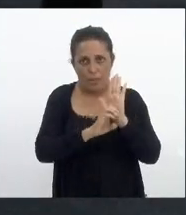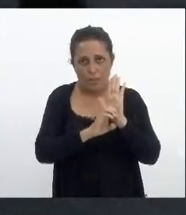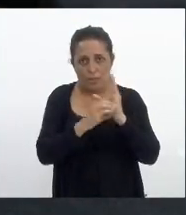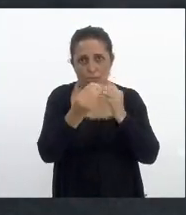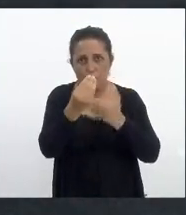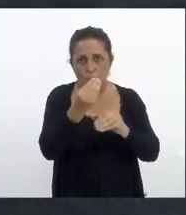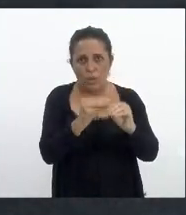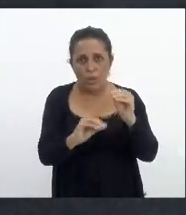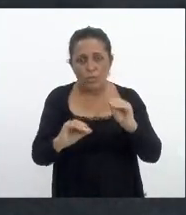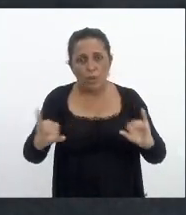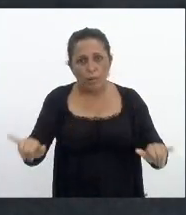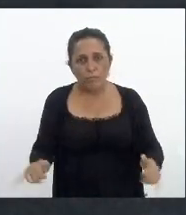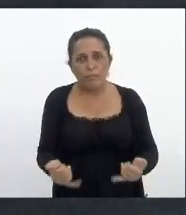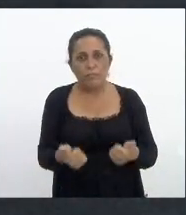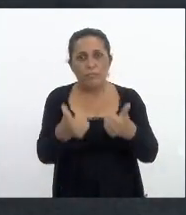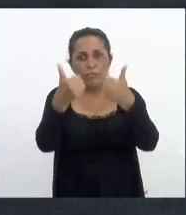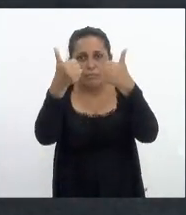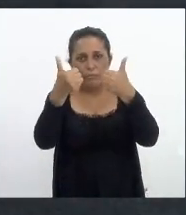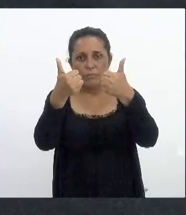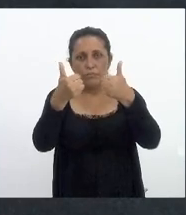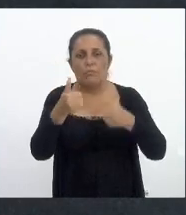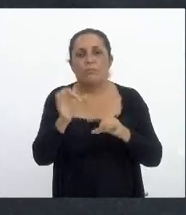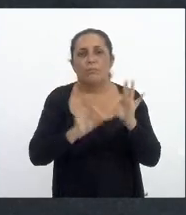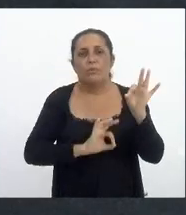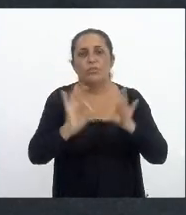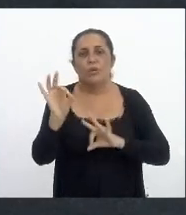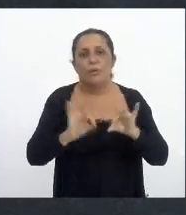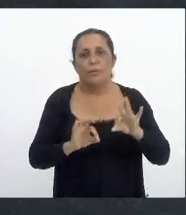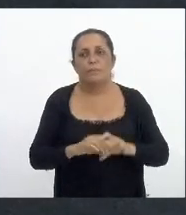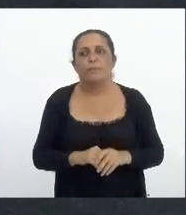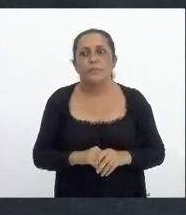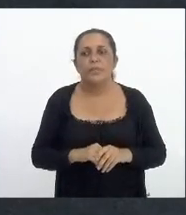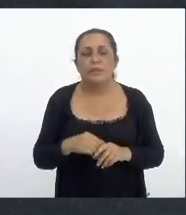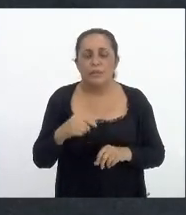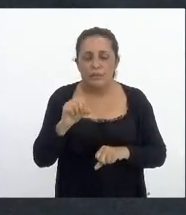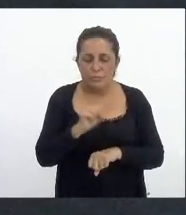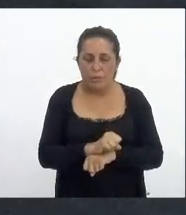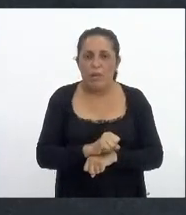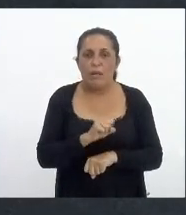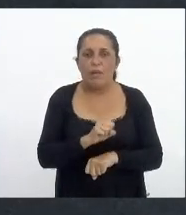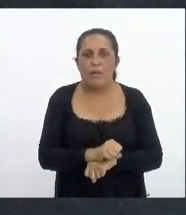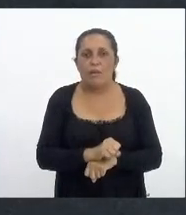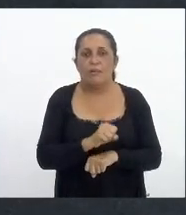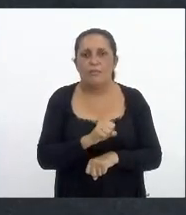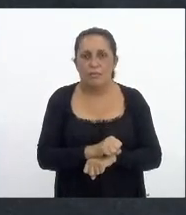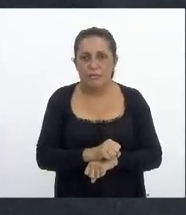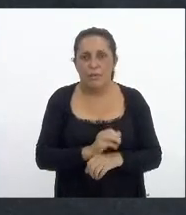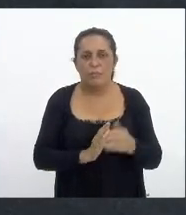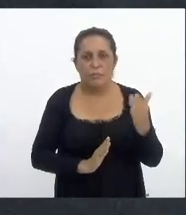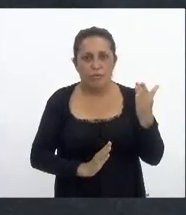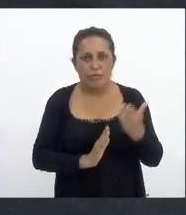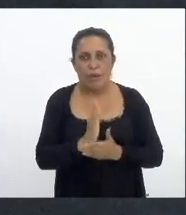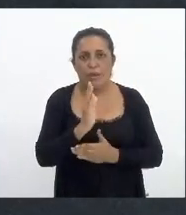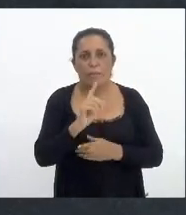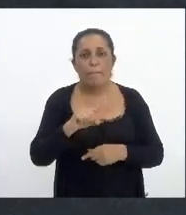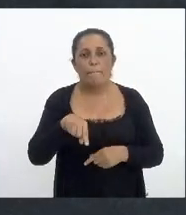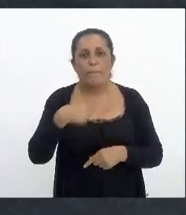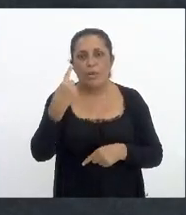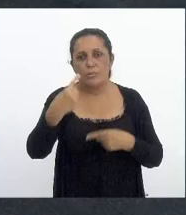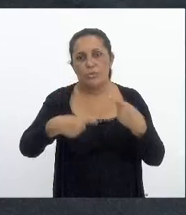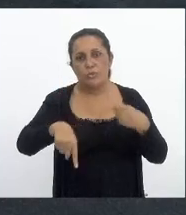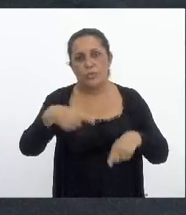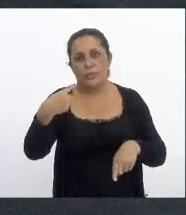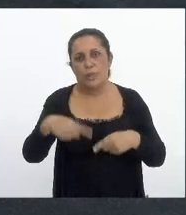só vão aperfeiçoar e melhorar o projeto que espero que seja aprovado na próxima discussão